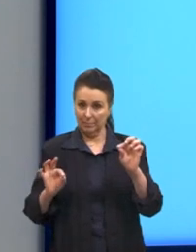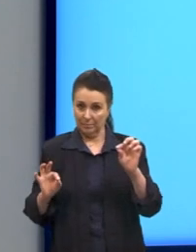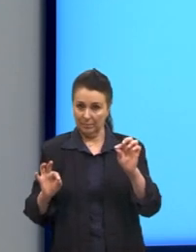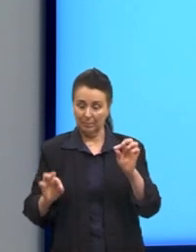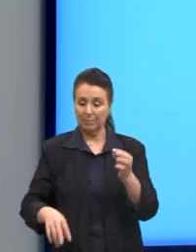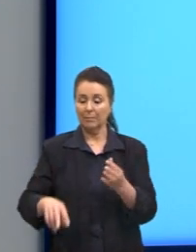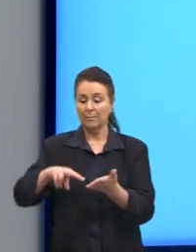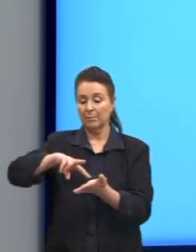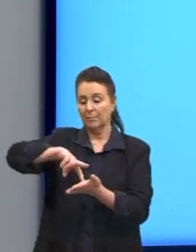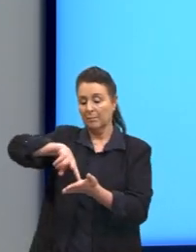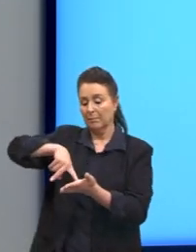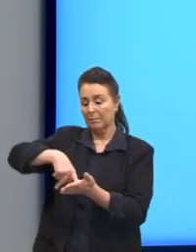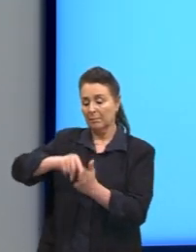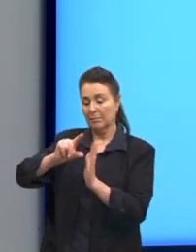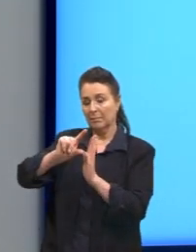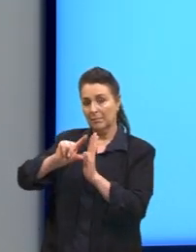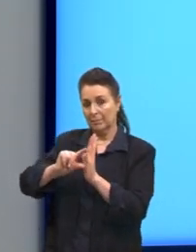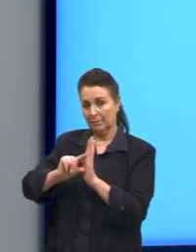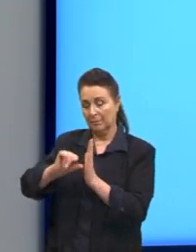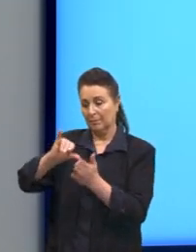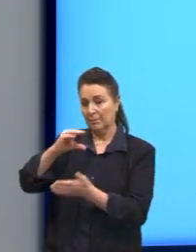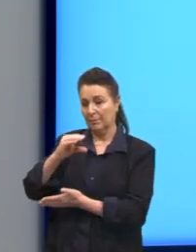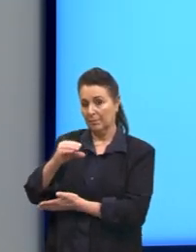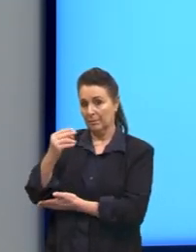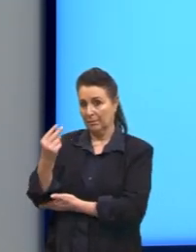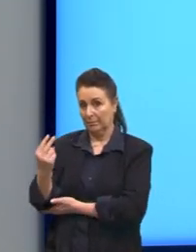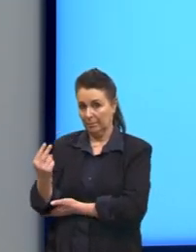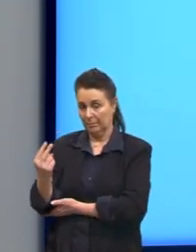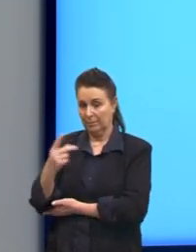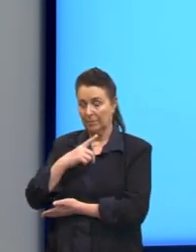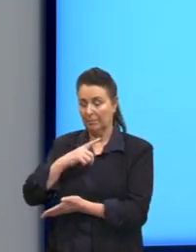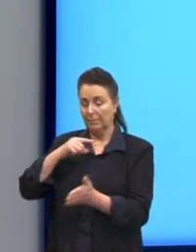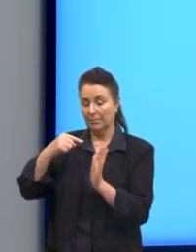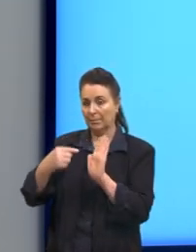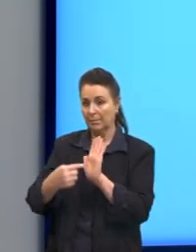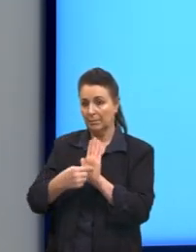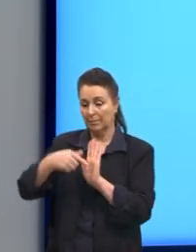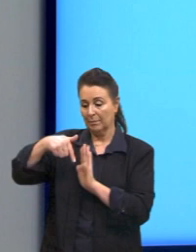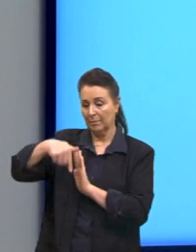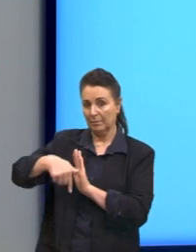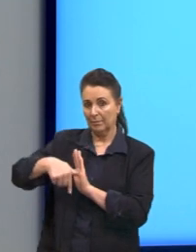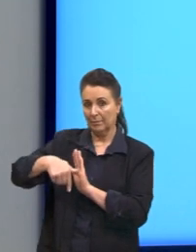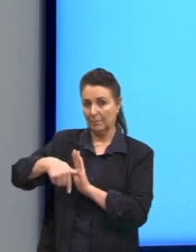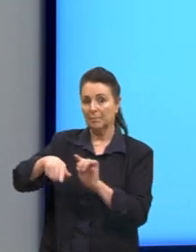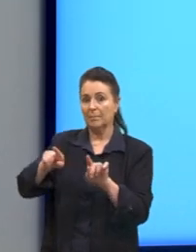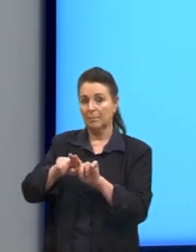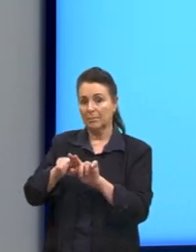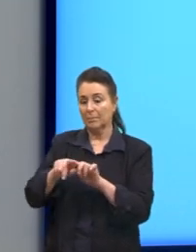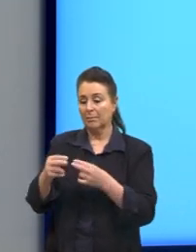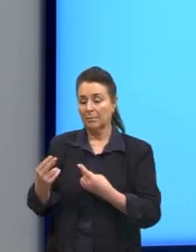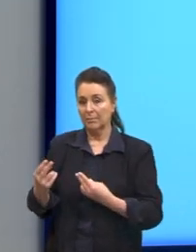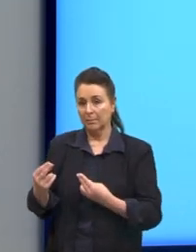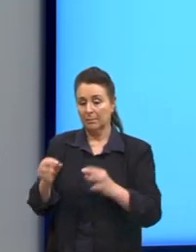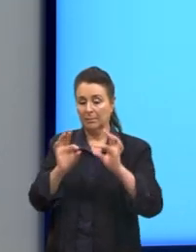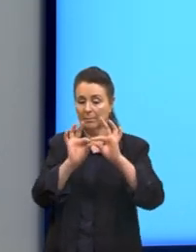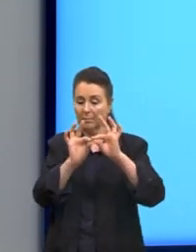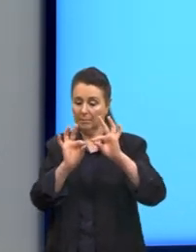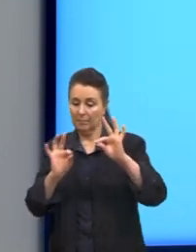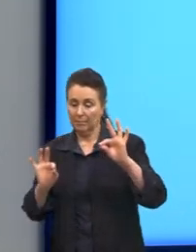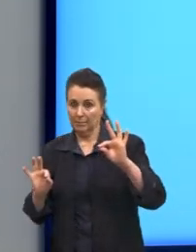circunferência menor, a C2, nós temos o ponto Q, também é um ponto comum com a reta.